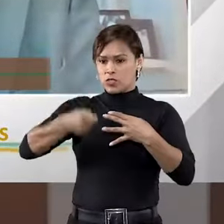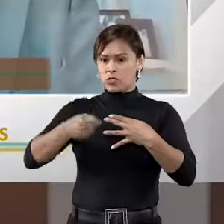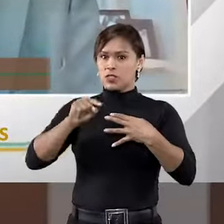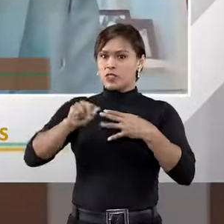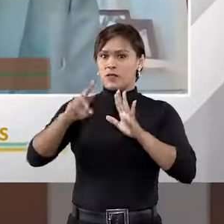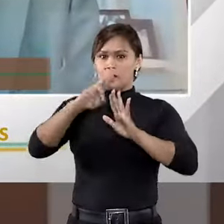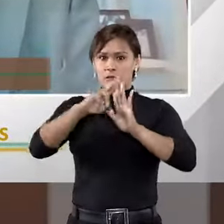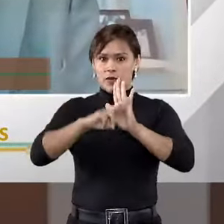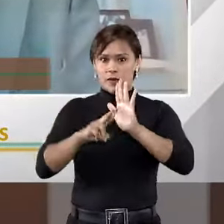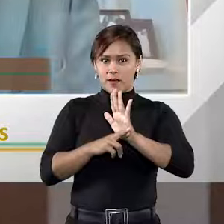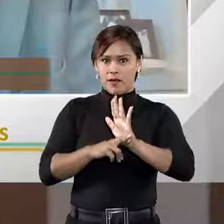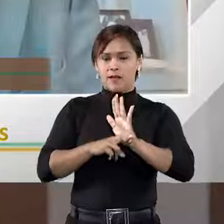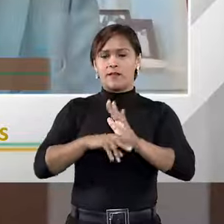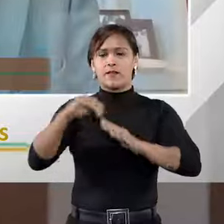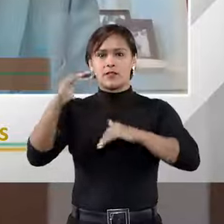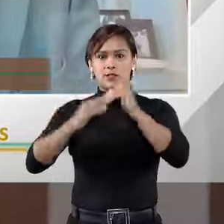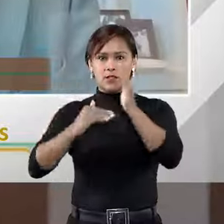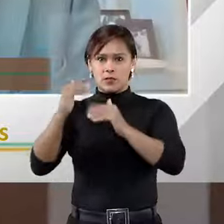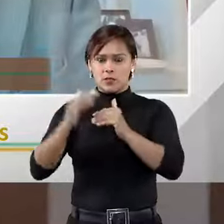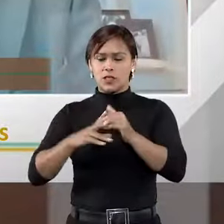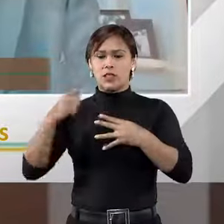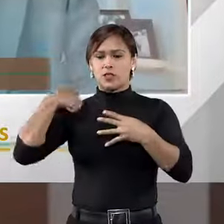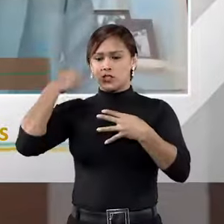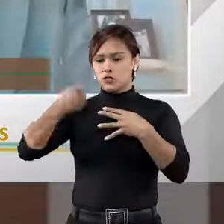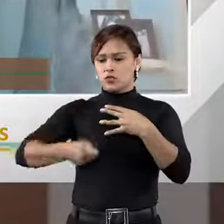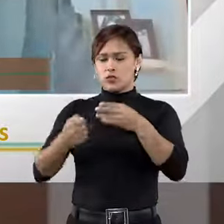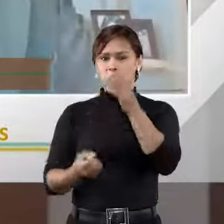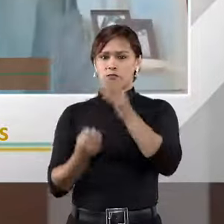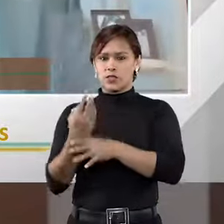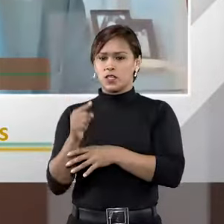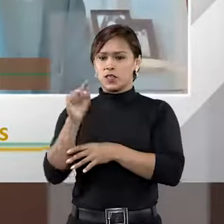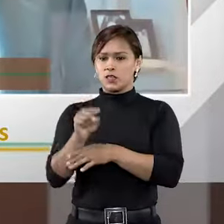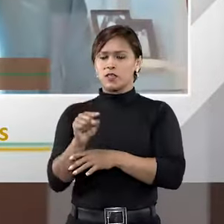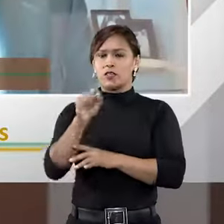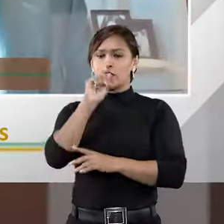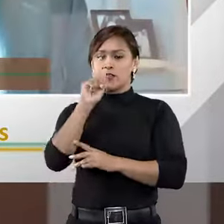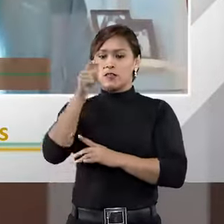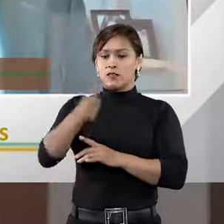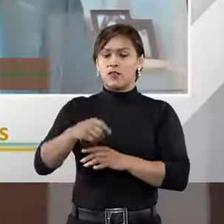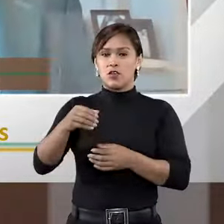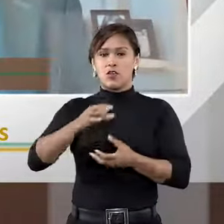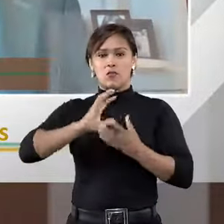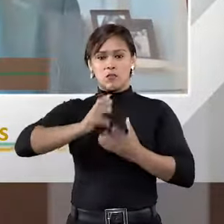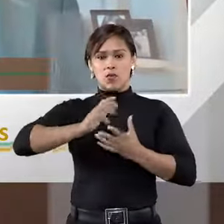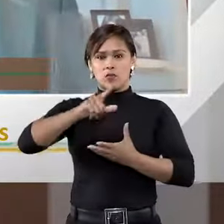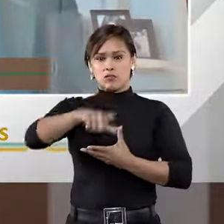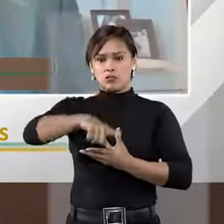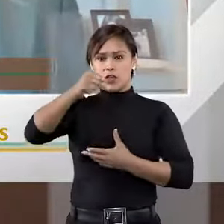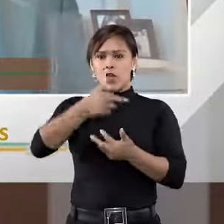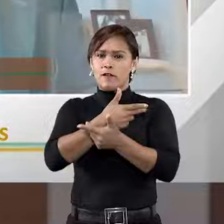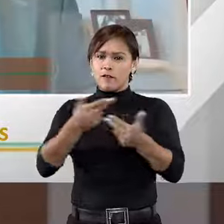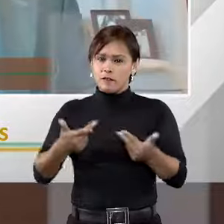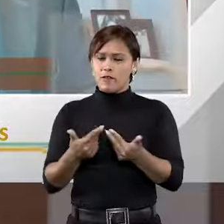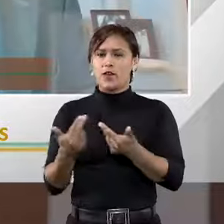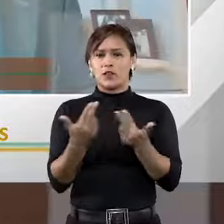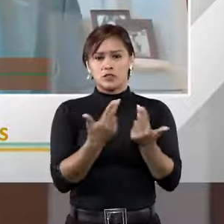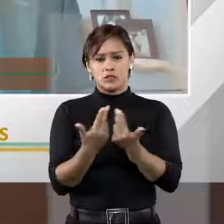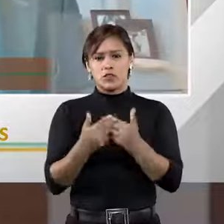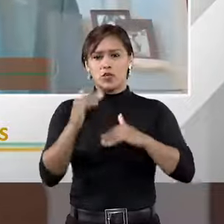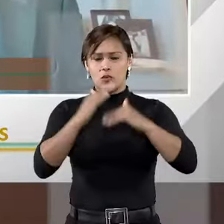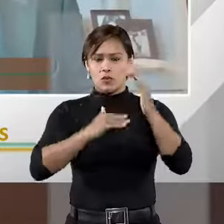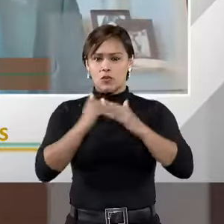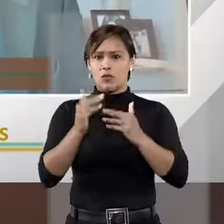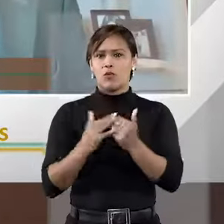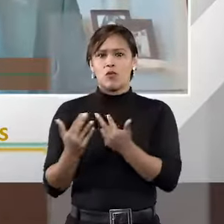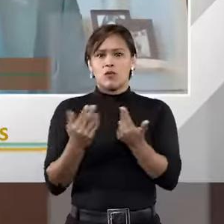vai para regras de definição de competência e o juiz natural, em última hipótese, vai ser até definido por um sorteio. Se vários juízes forem igualmente competentes